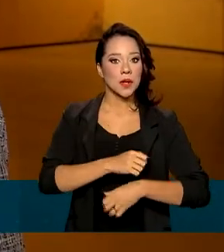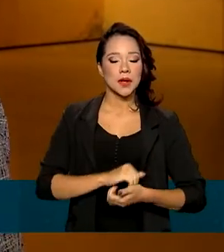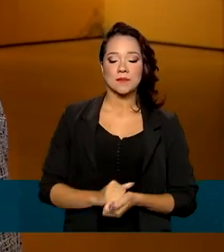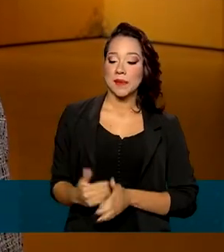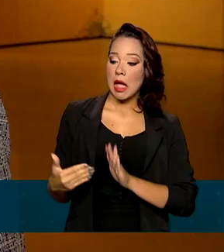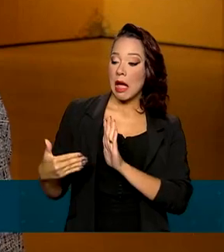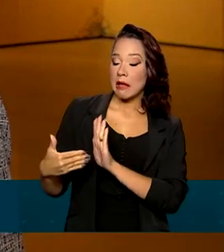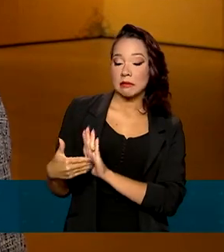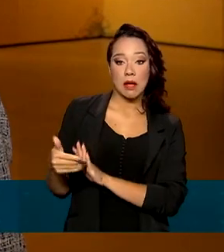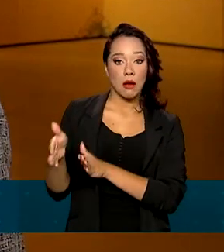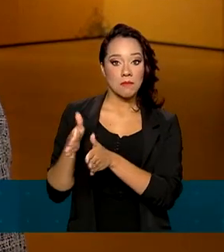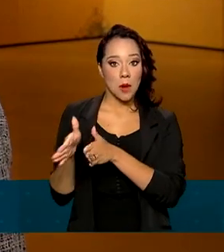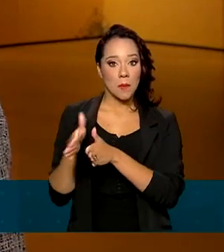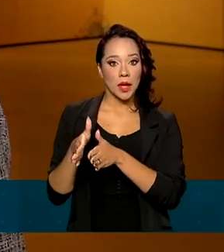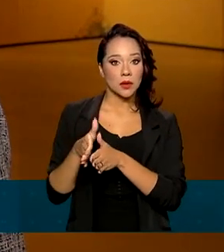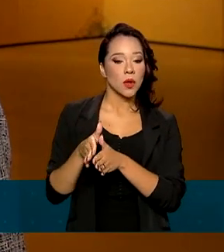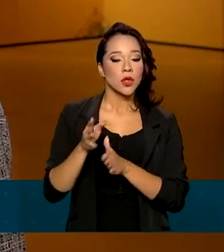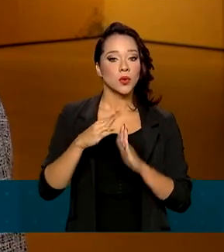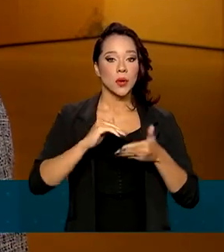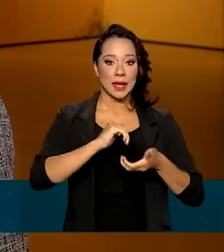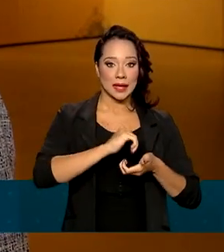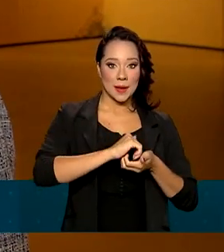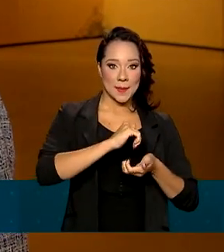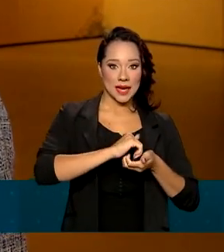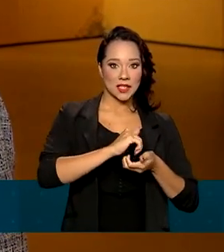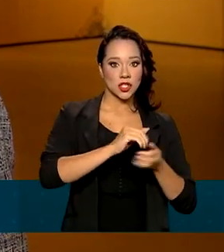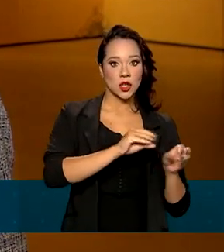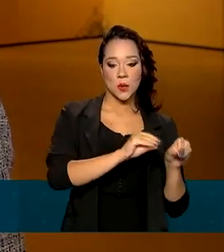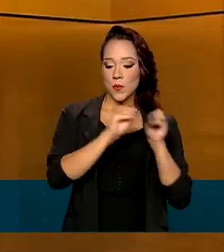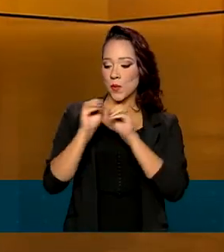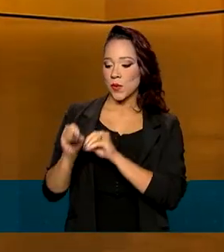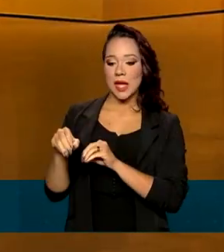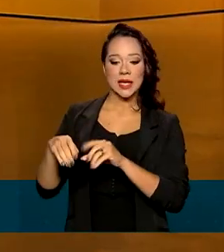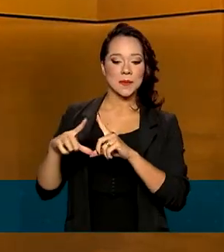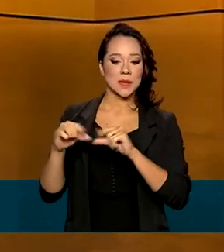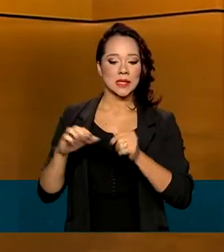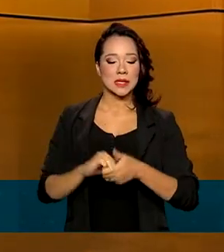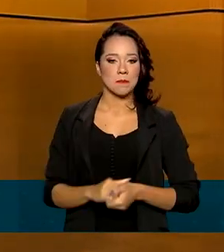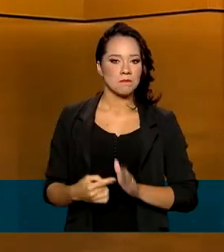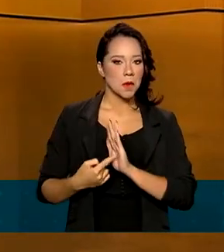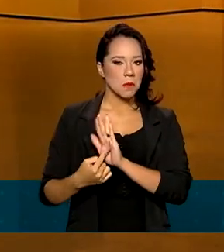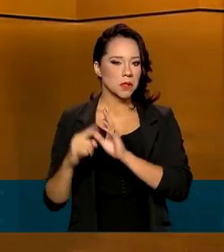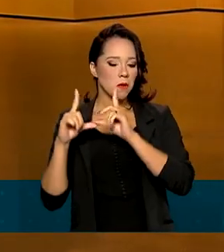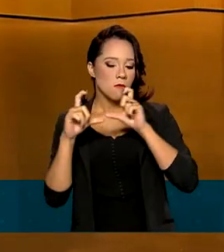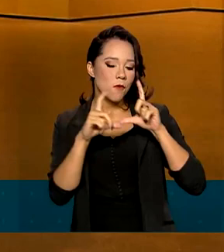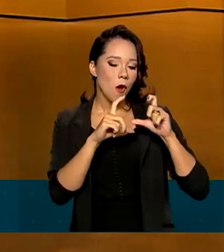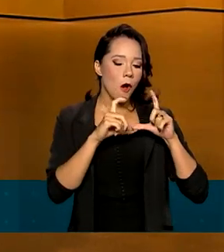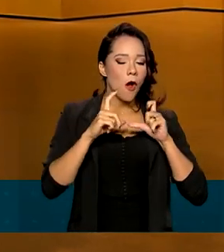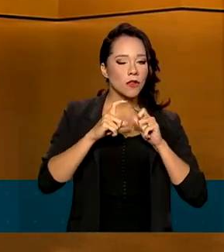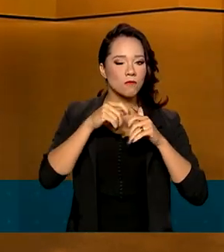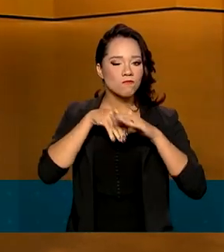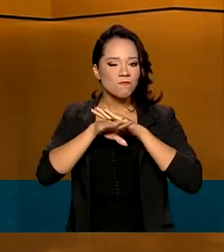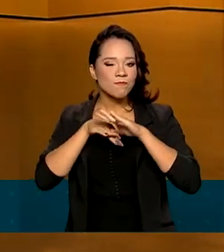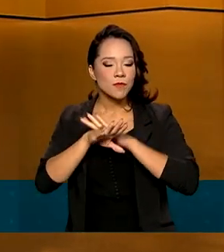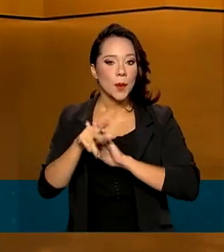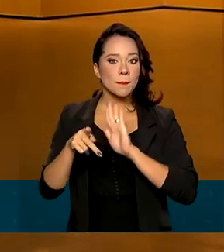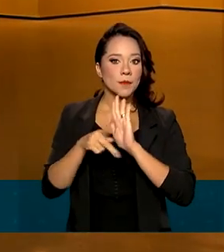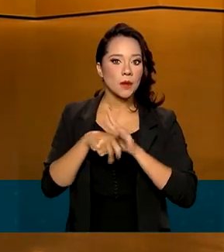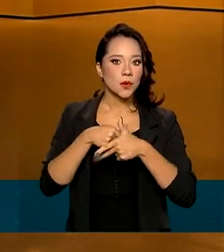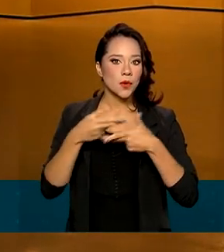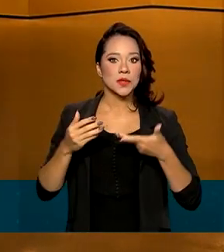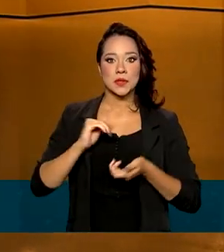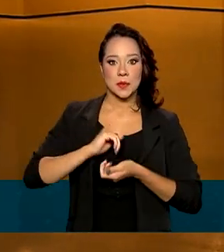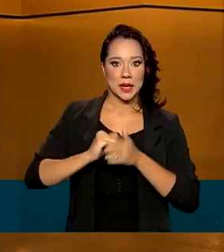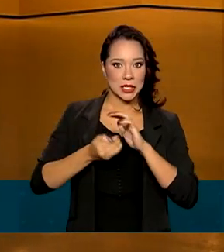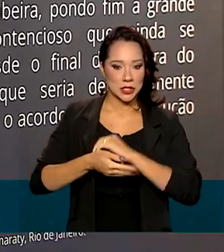até o momento da transferência do Itamaraty para Brasília. Ilustrada com imagens do rico acervo do Palácio Itamaraty no